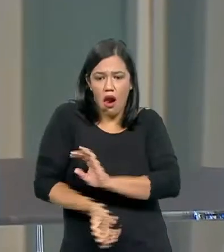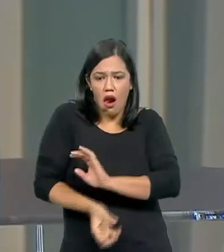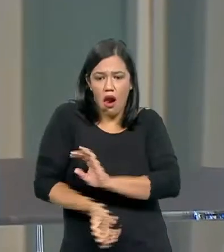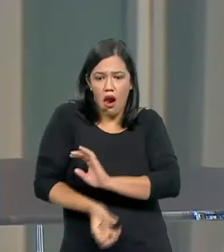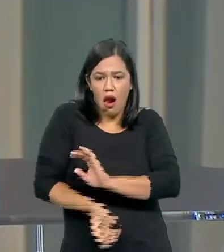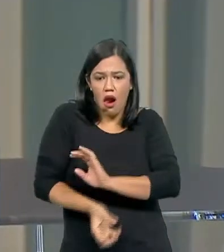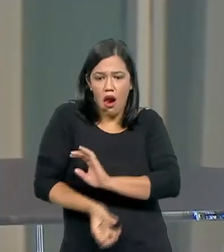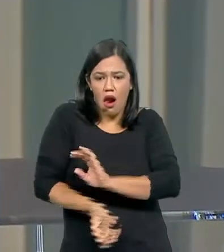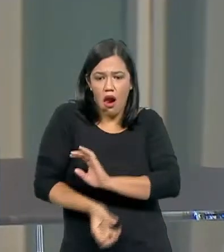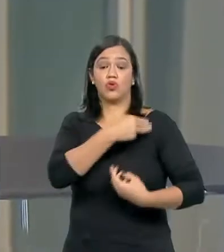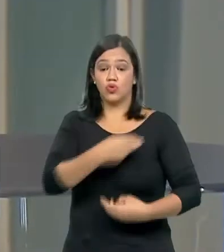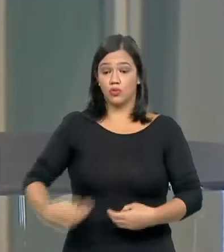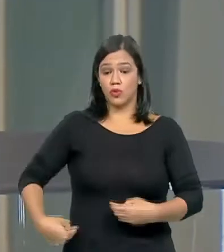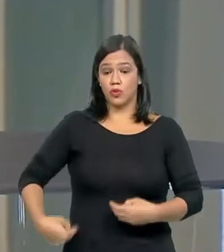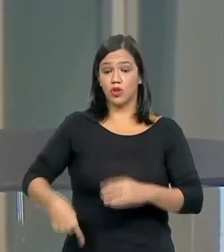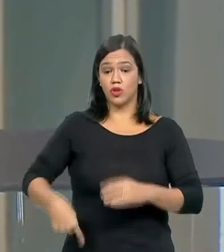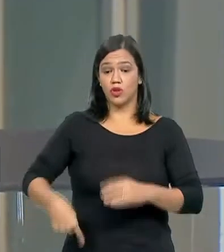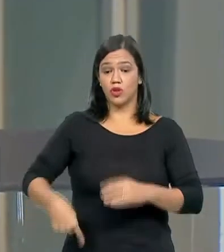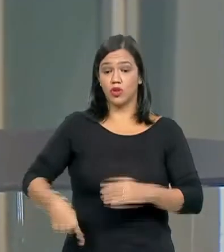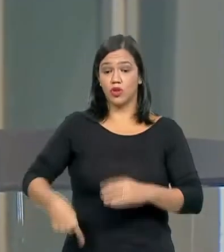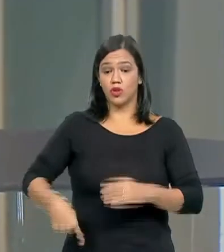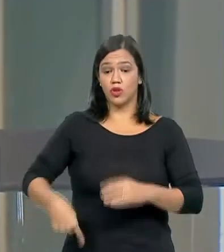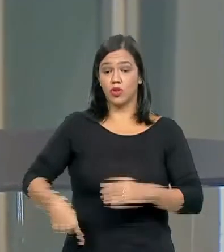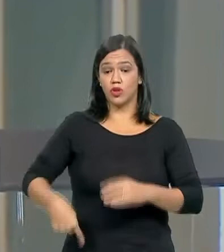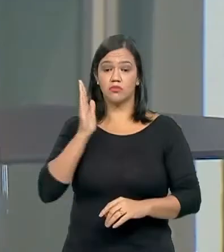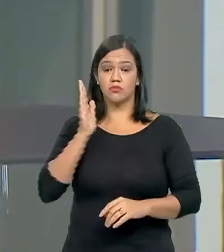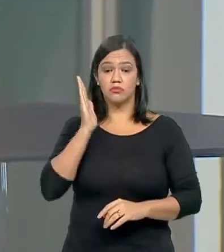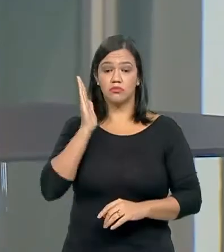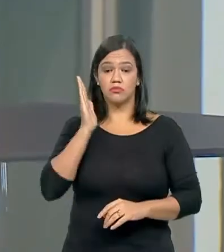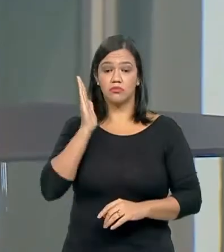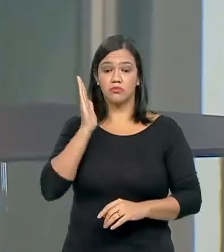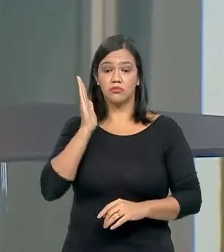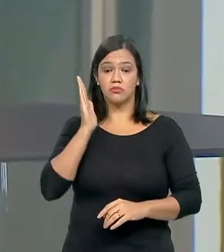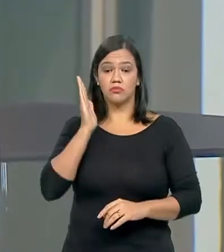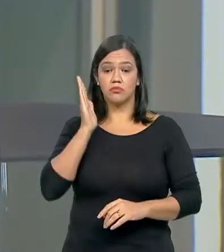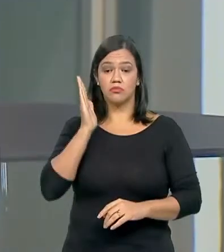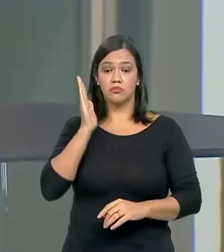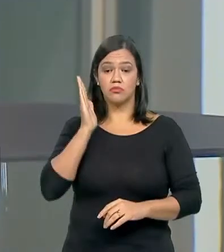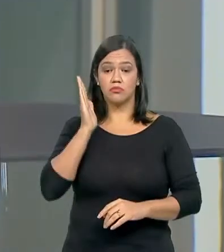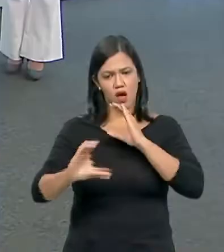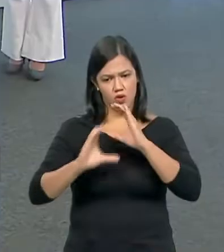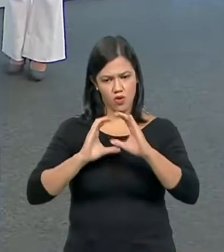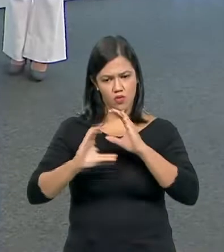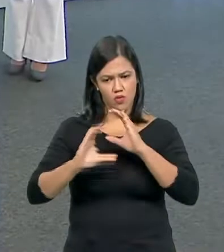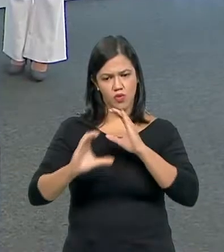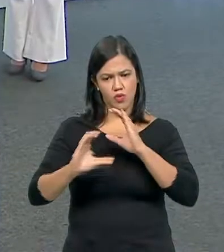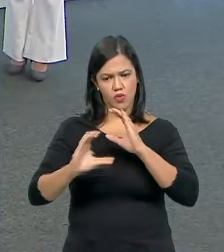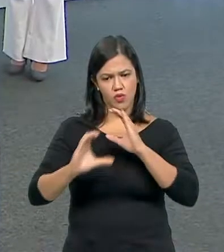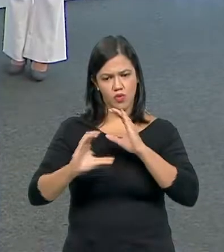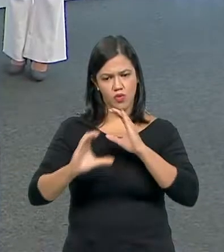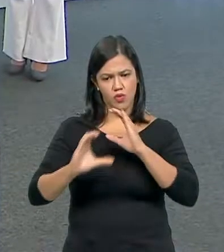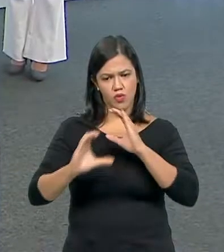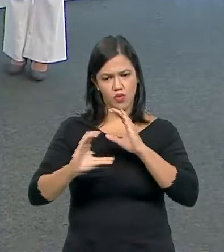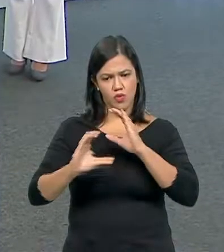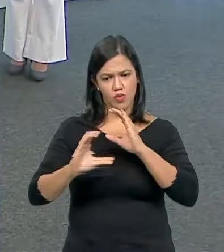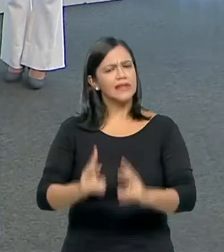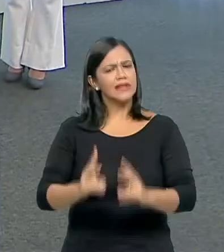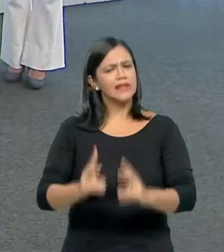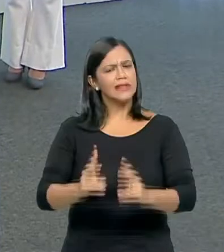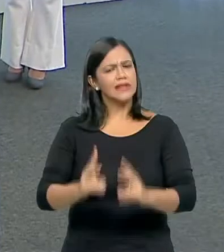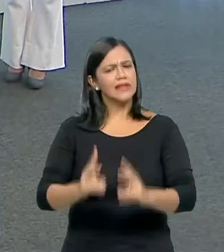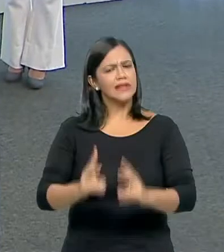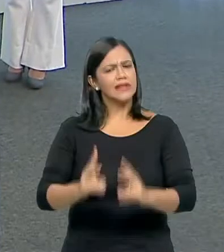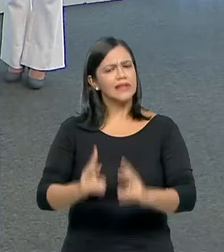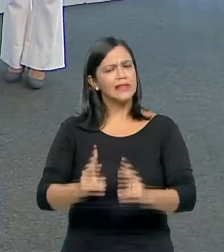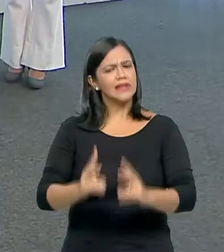presidente Jair Bolsonaro. A comunicação, ela sempre foi uma tarefa muito delicada e